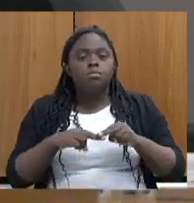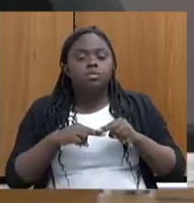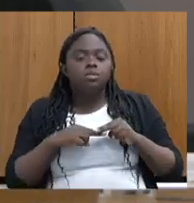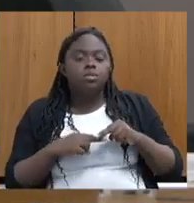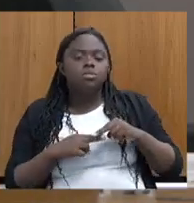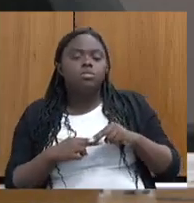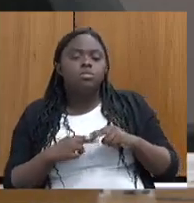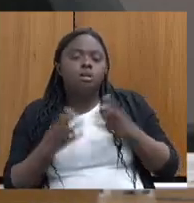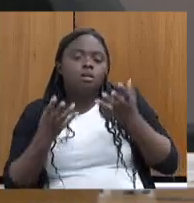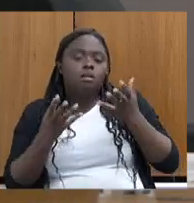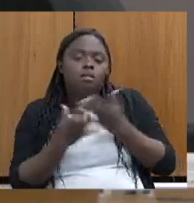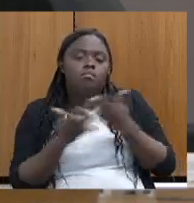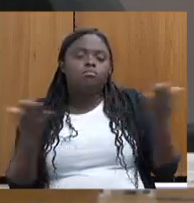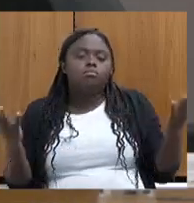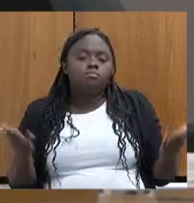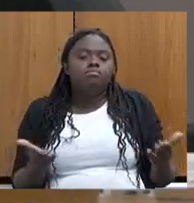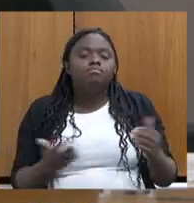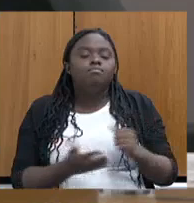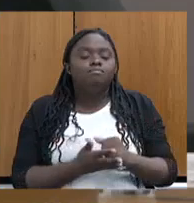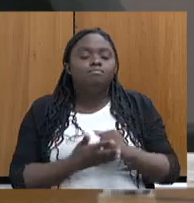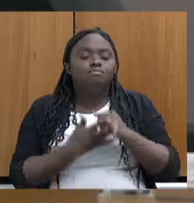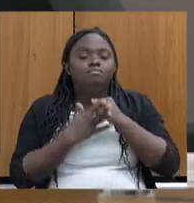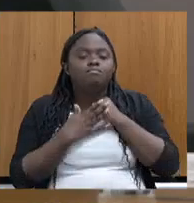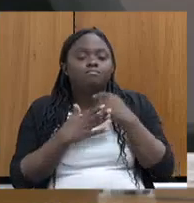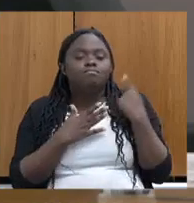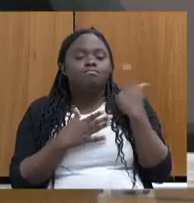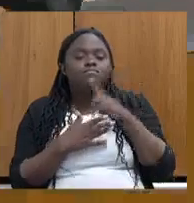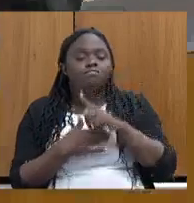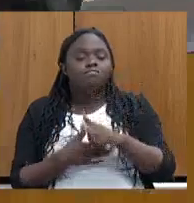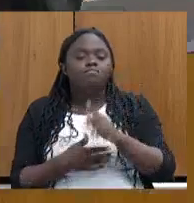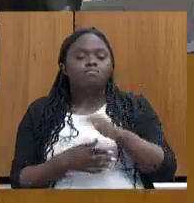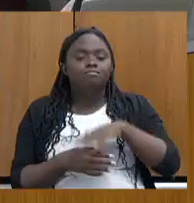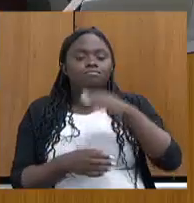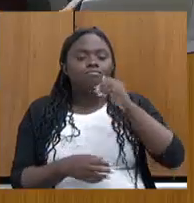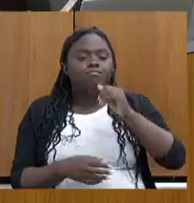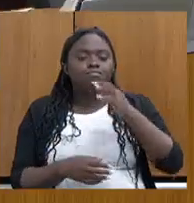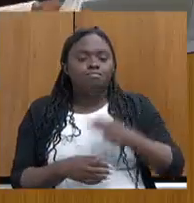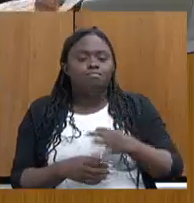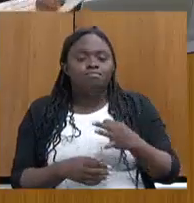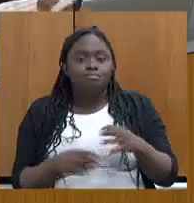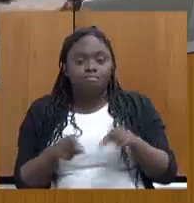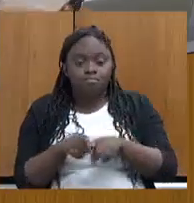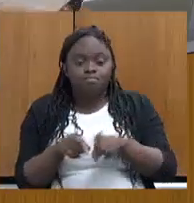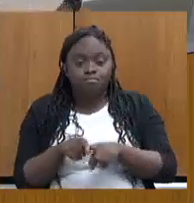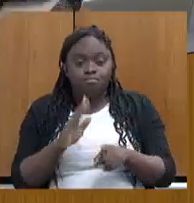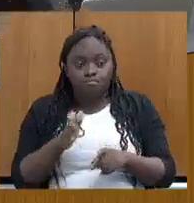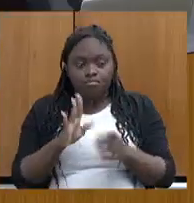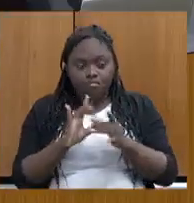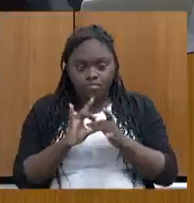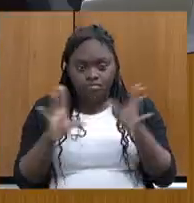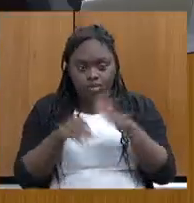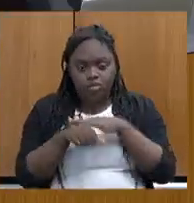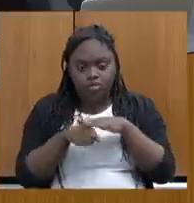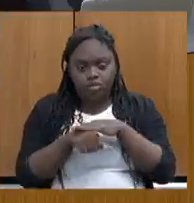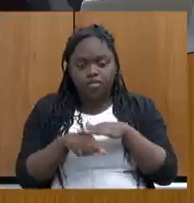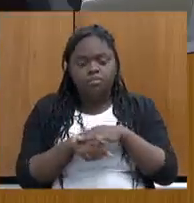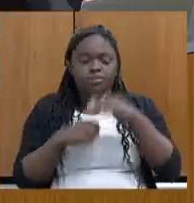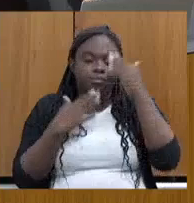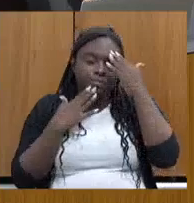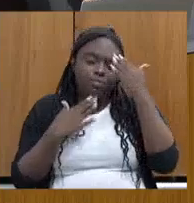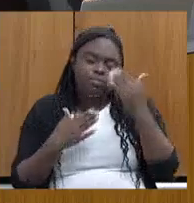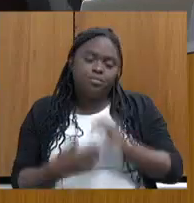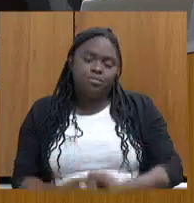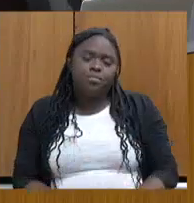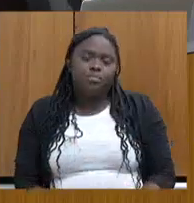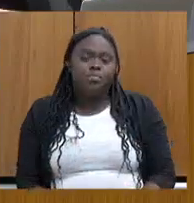conto com vocês para isso, para nós sermos mais assertivos. Está, deputada? E estamos abertos lá a conversar. Muito obrigada.